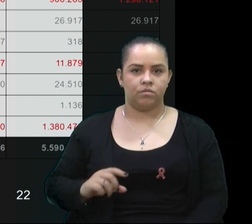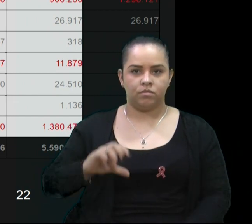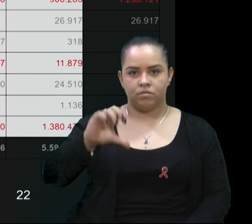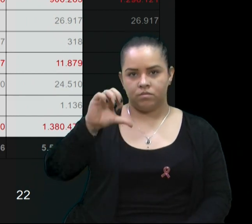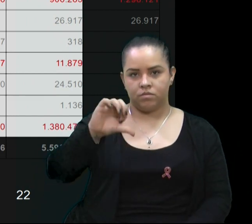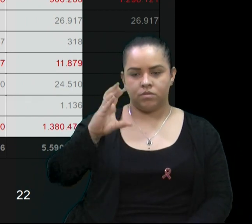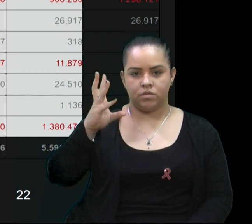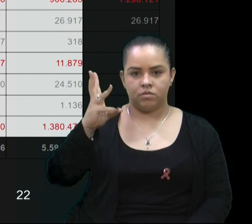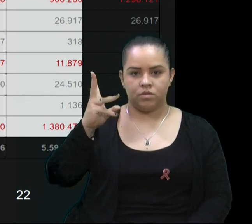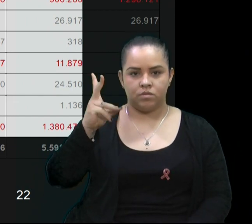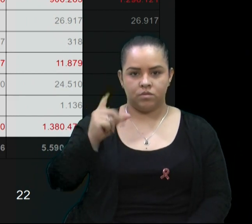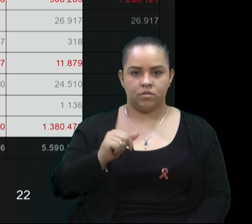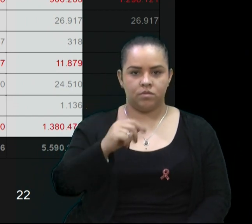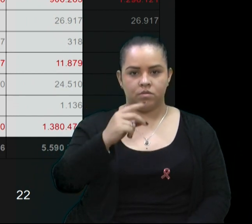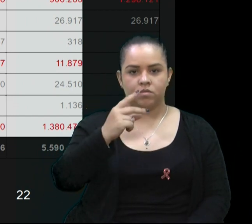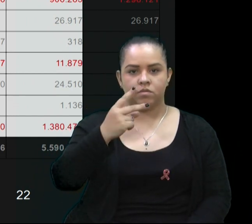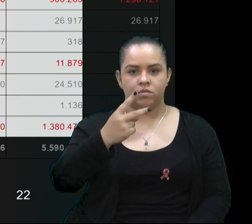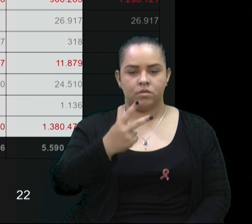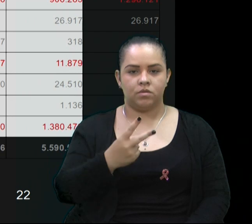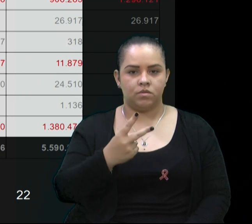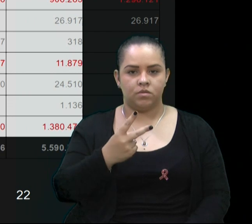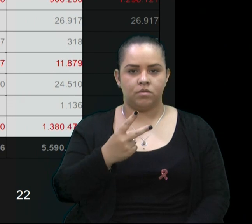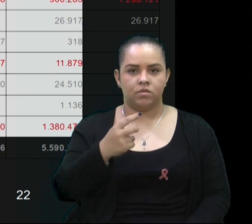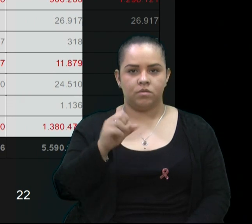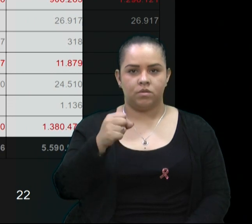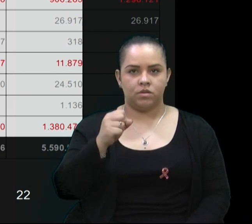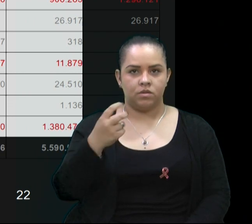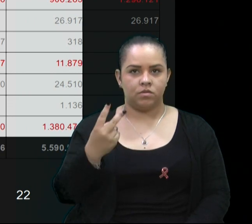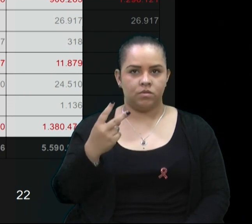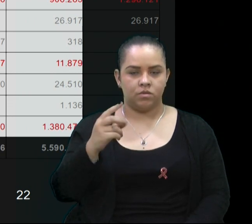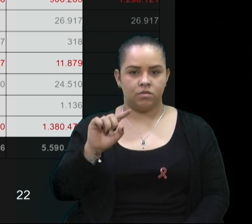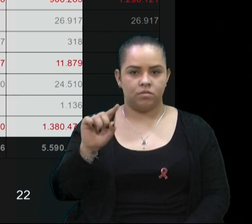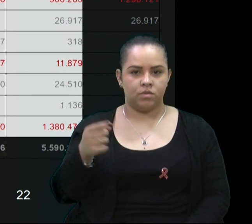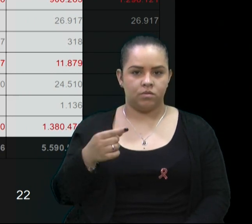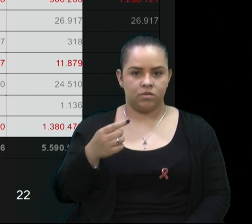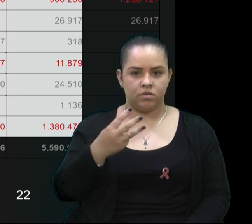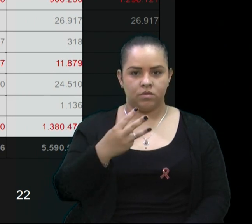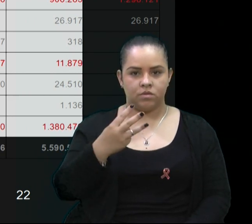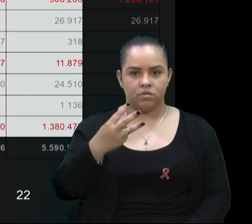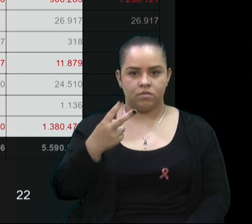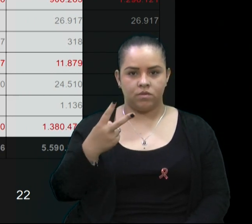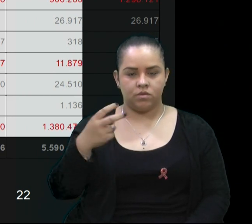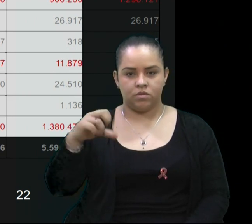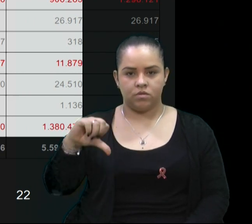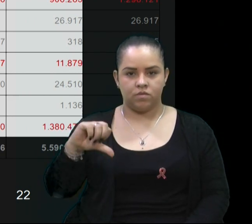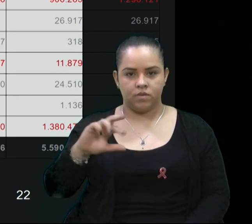.282.329